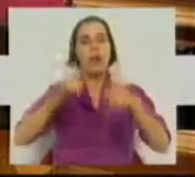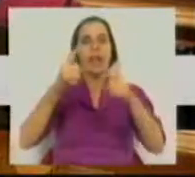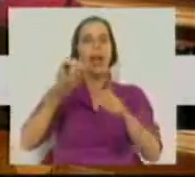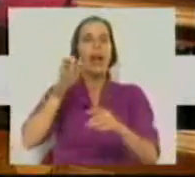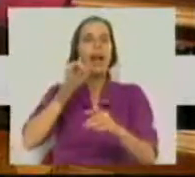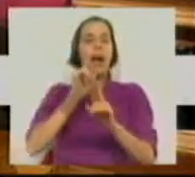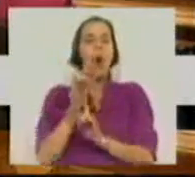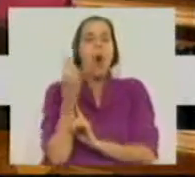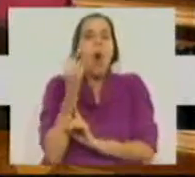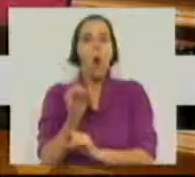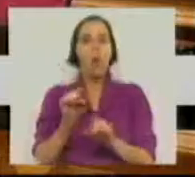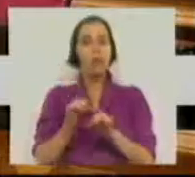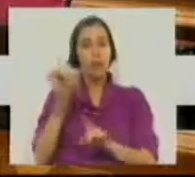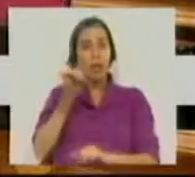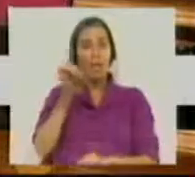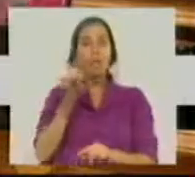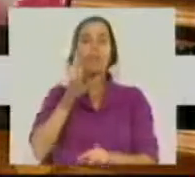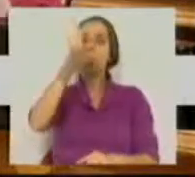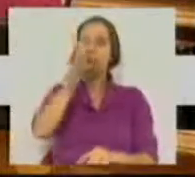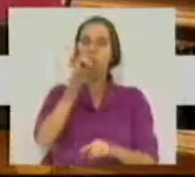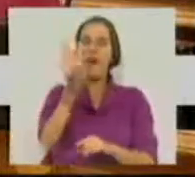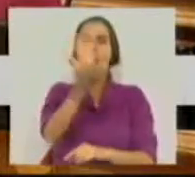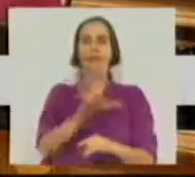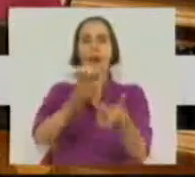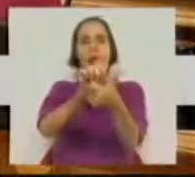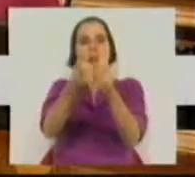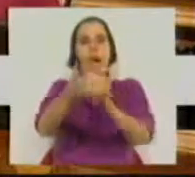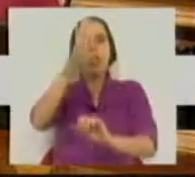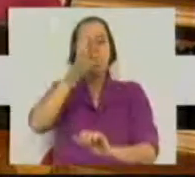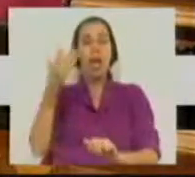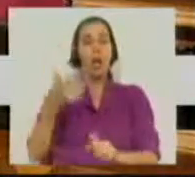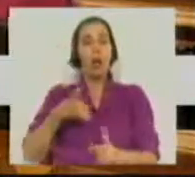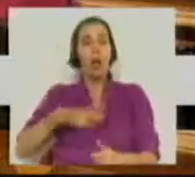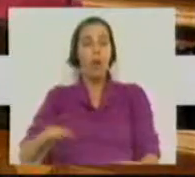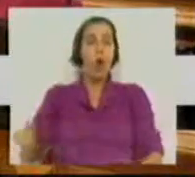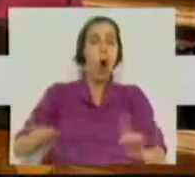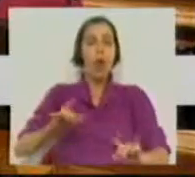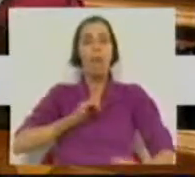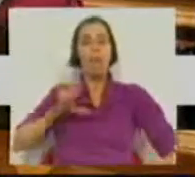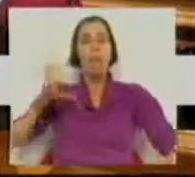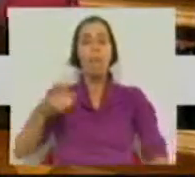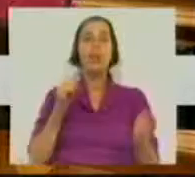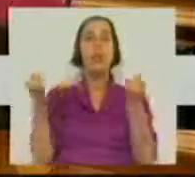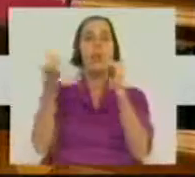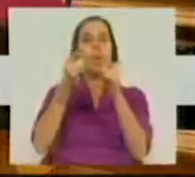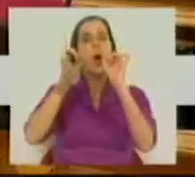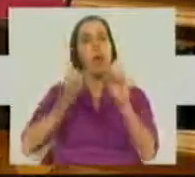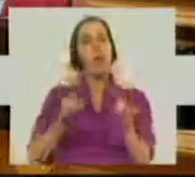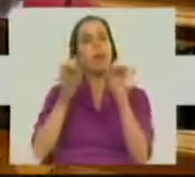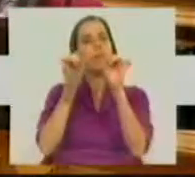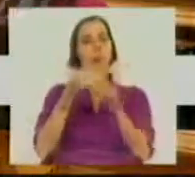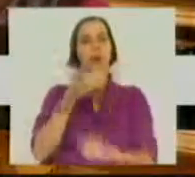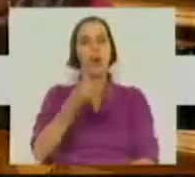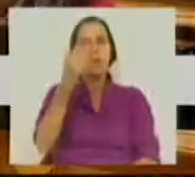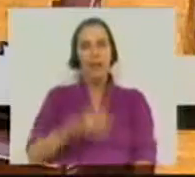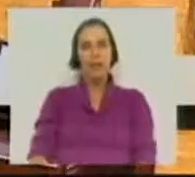regradora. E isto é uma questão, Sra. Ministra, da arquitetura do Estado de Direito que nós queremos ou não para o nosso país. E o debate deve começar talvez por aí.